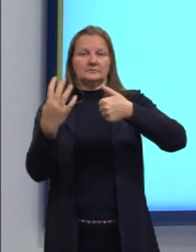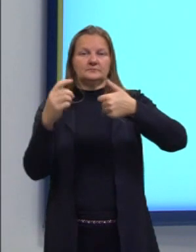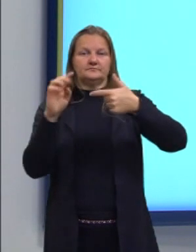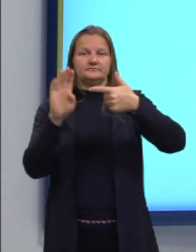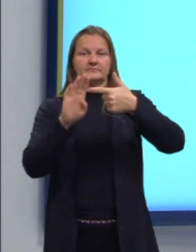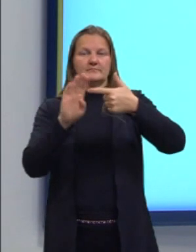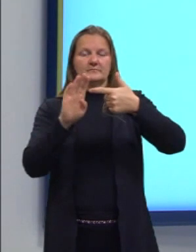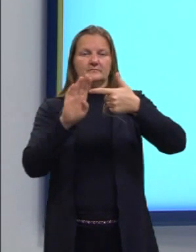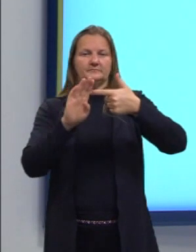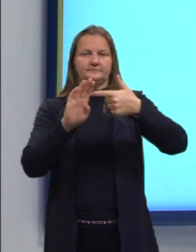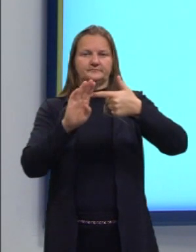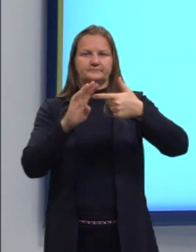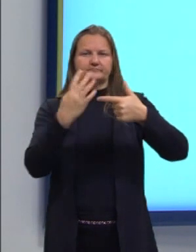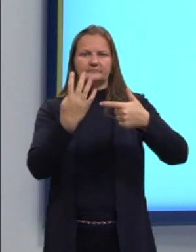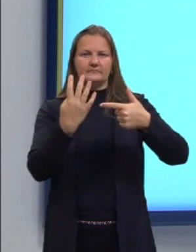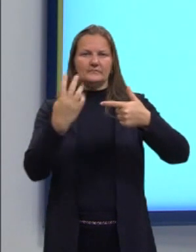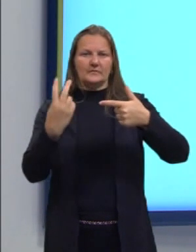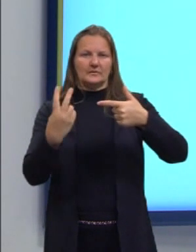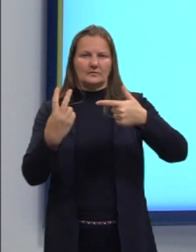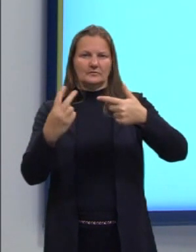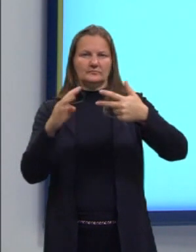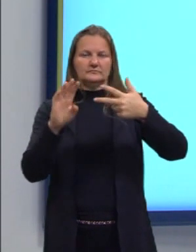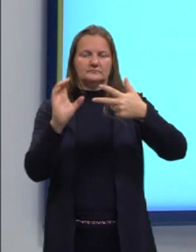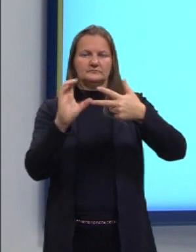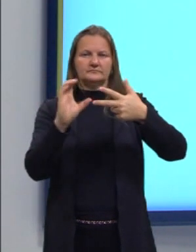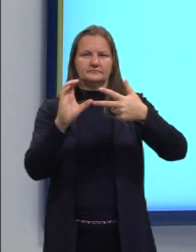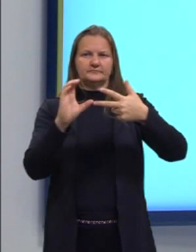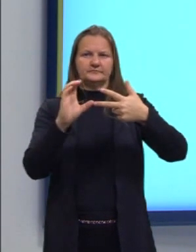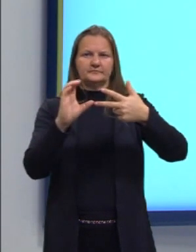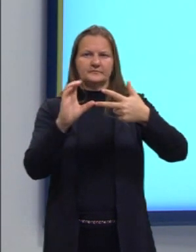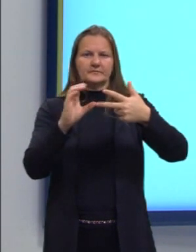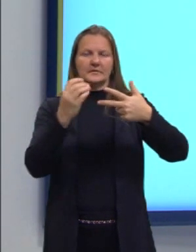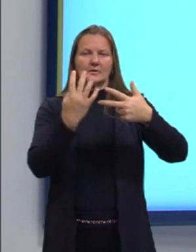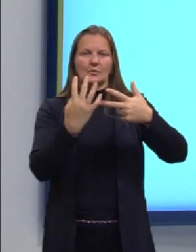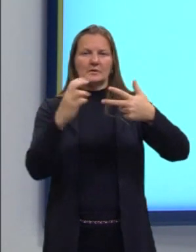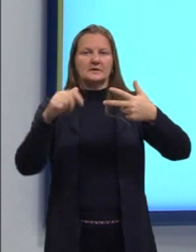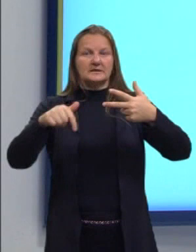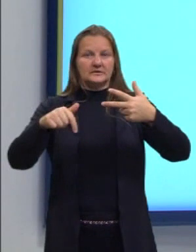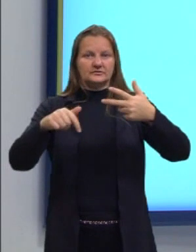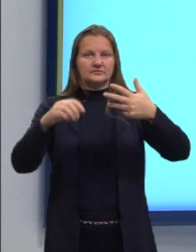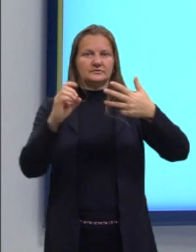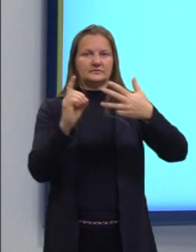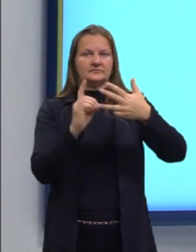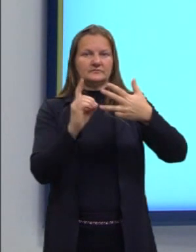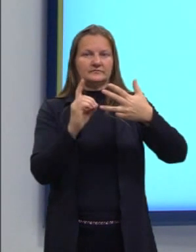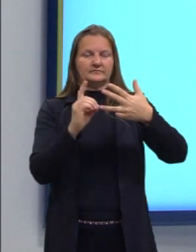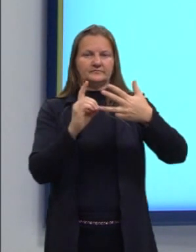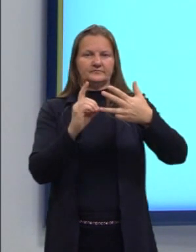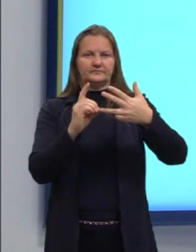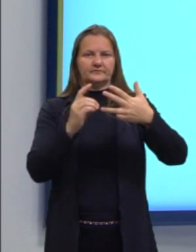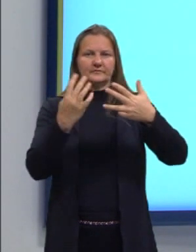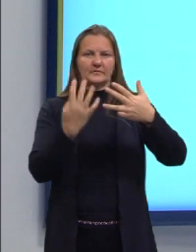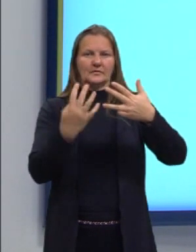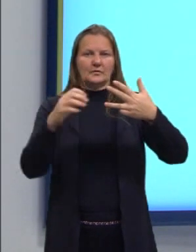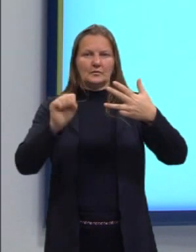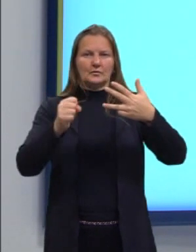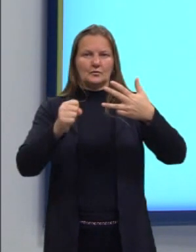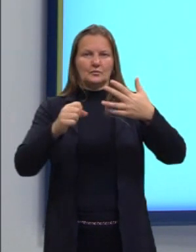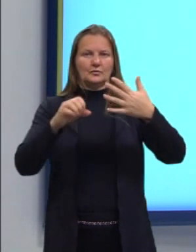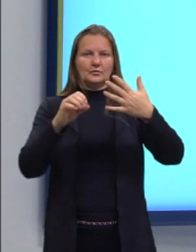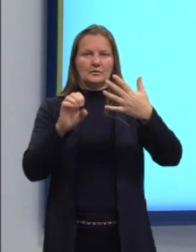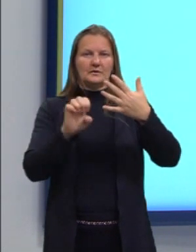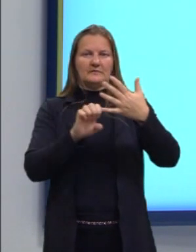alternativa B, 42, alternativa C, 47, alternativa D, 48